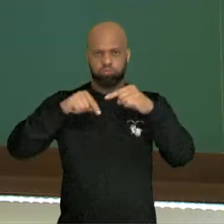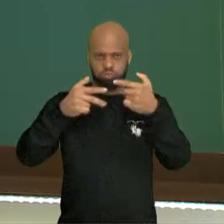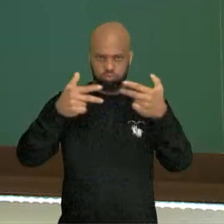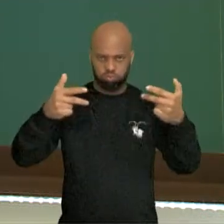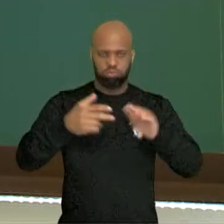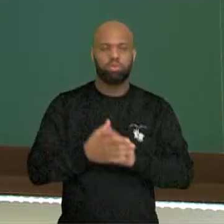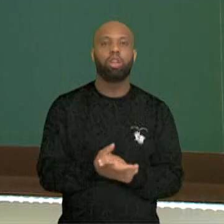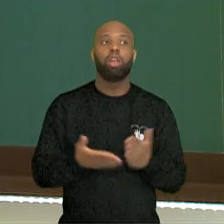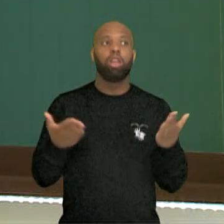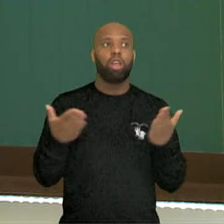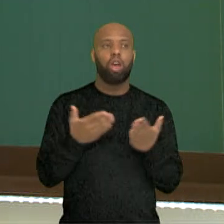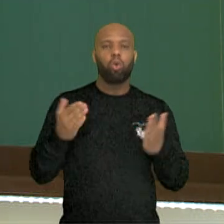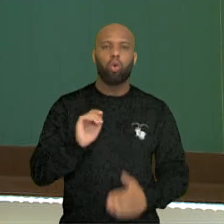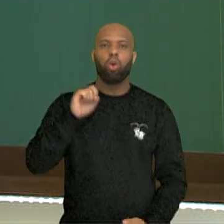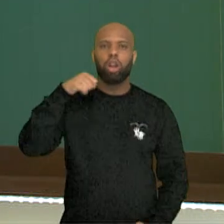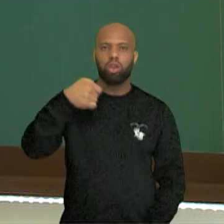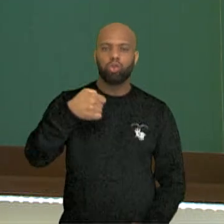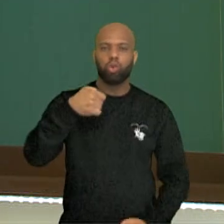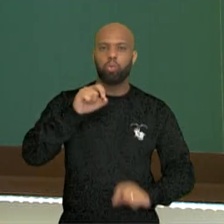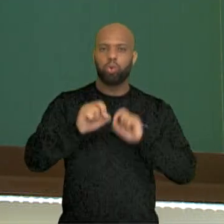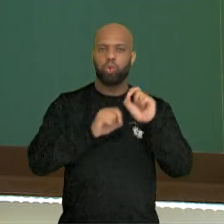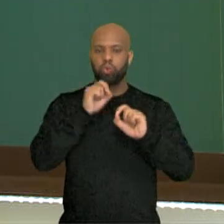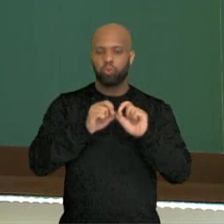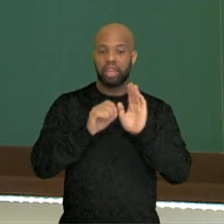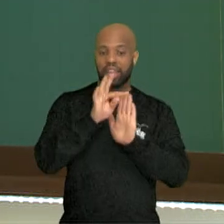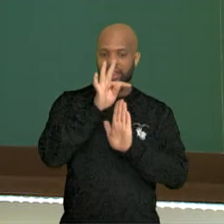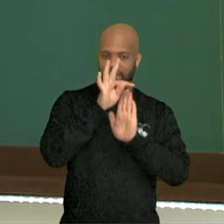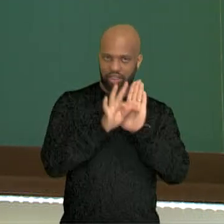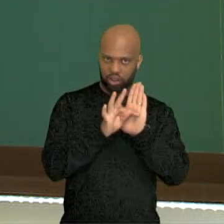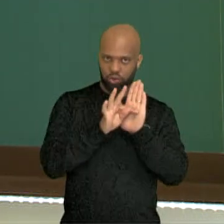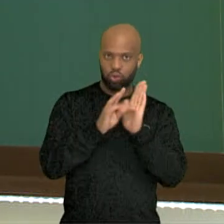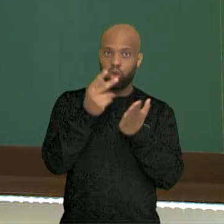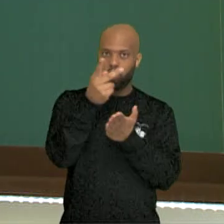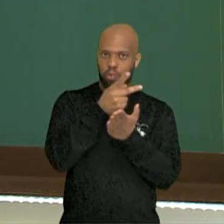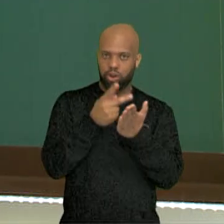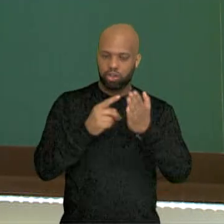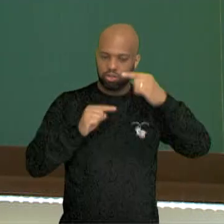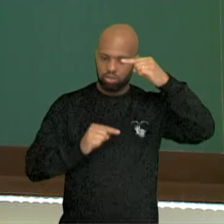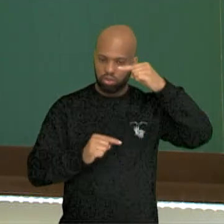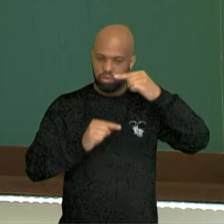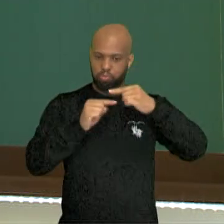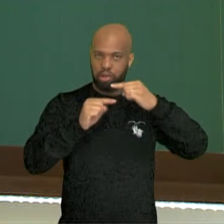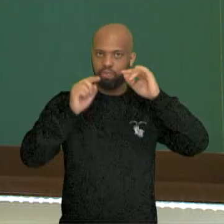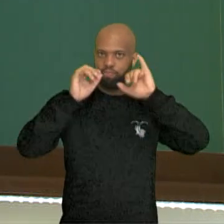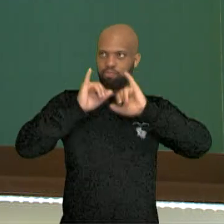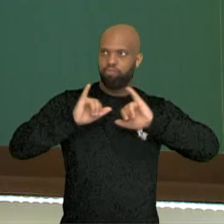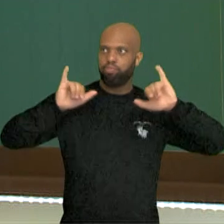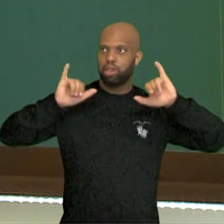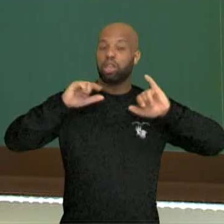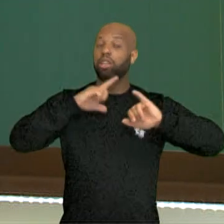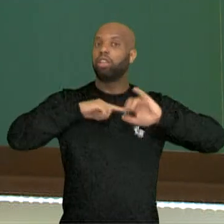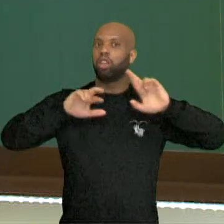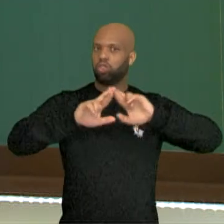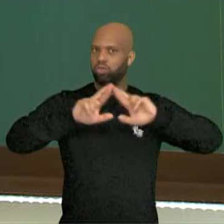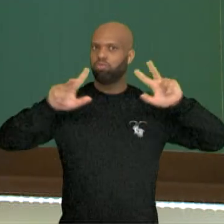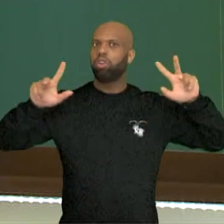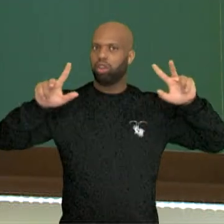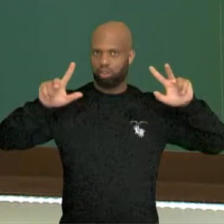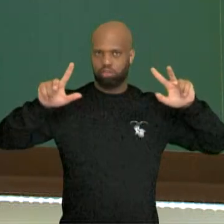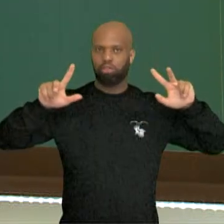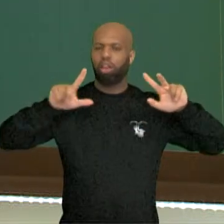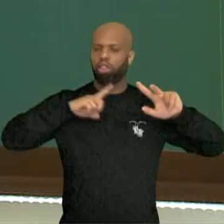Agora falando de classificado poético nós vemos uma pequena diferença, ou várias diferenças aliás,